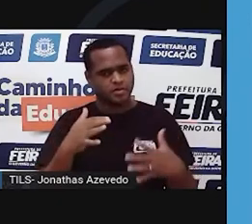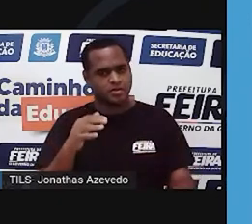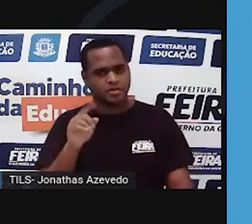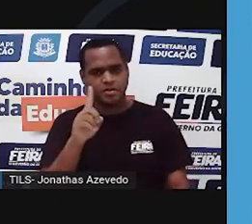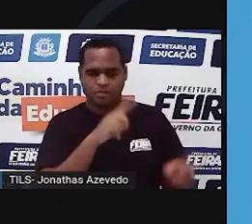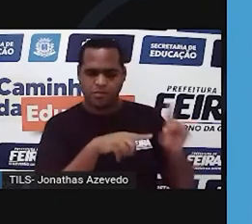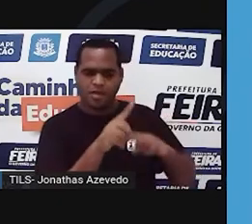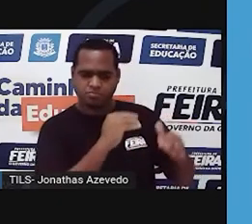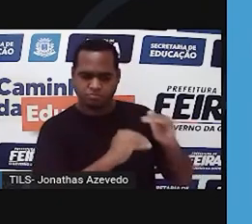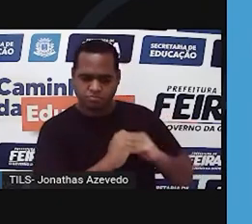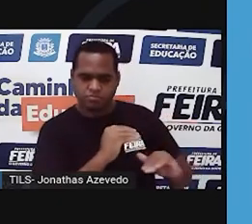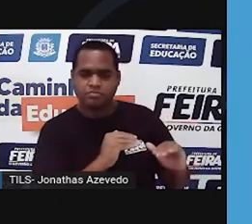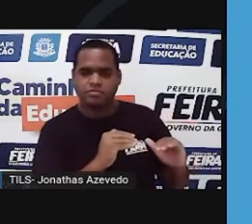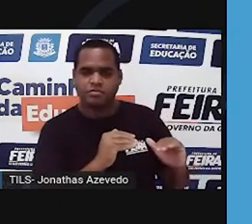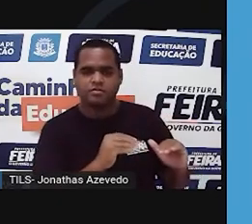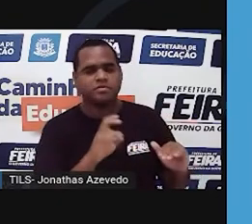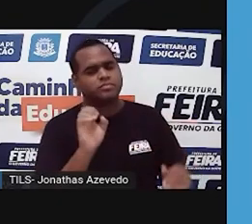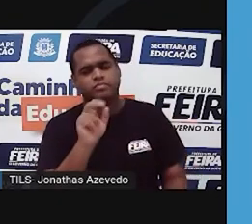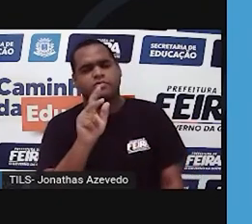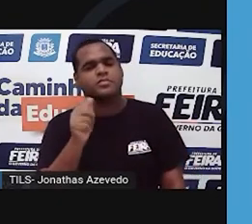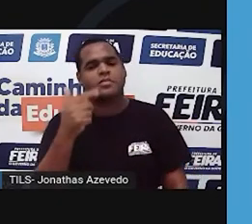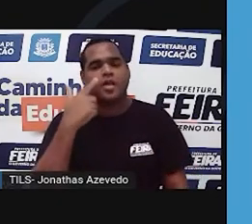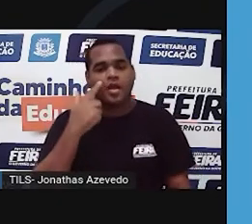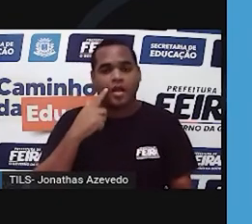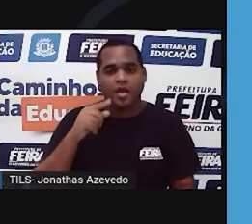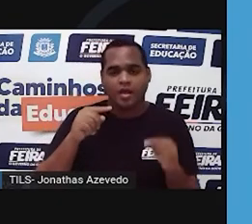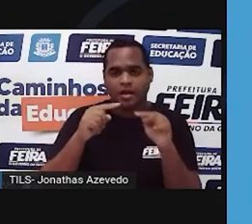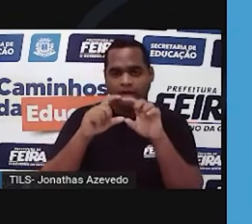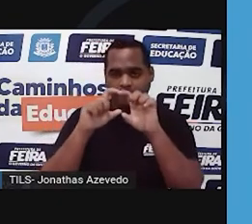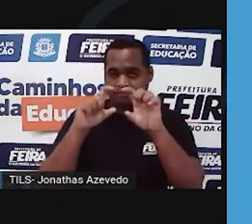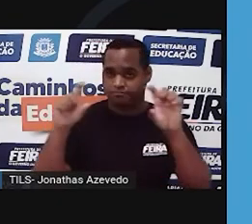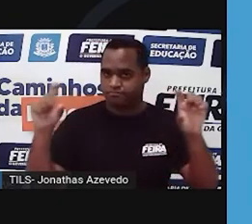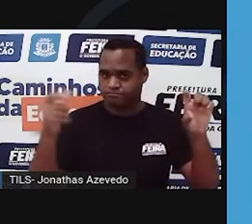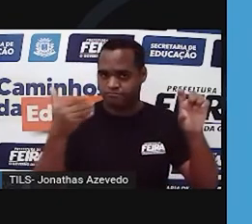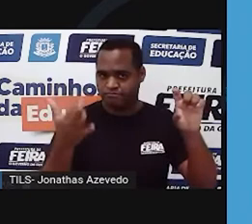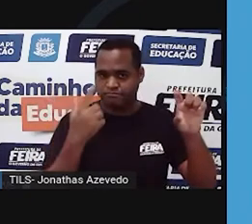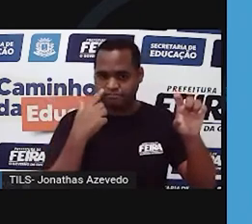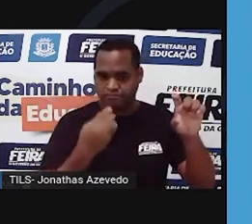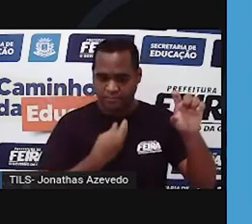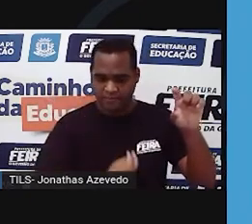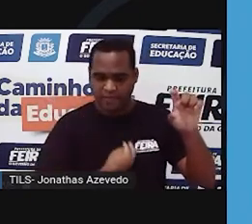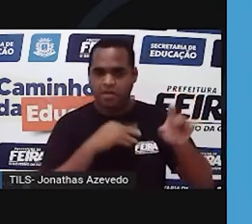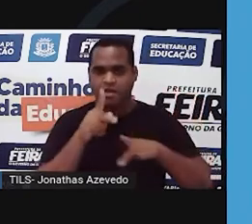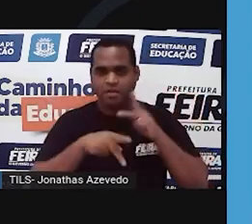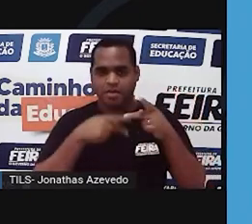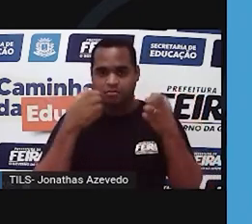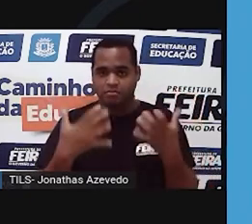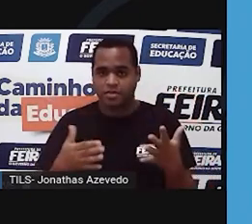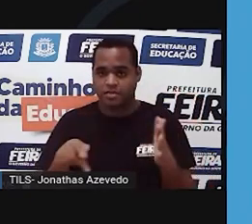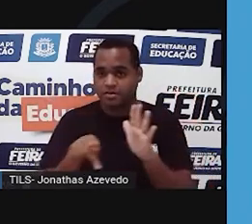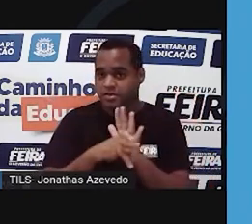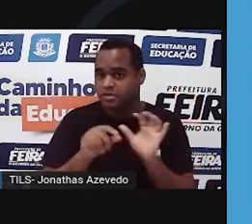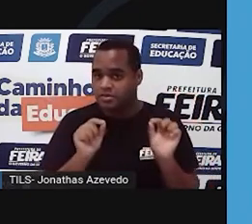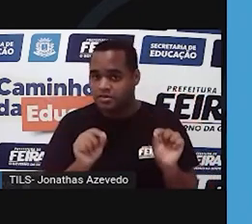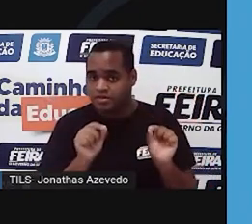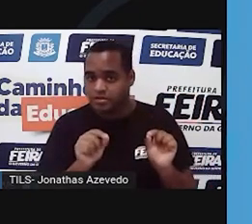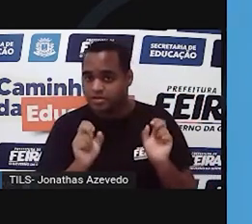recessivo, né? Enfim. Características dominantes vão estar mais presentes na população? A resposta é...